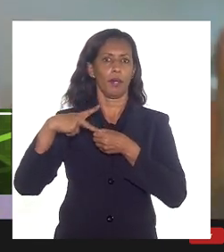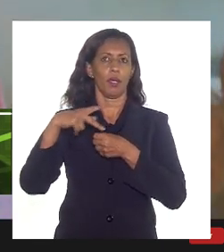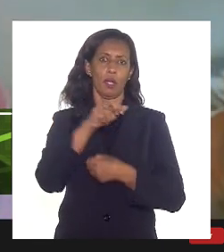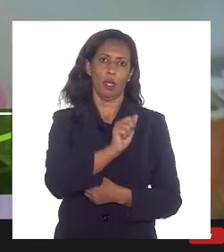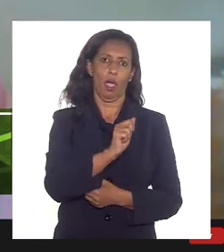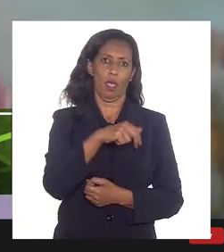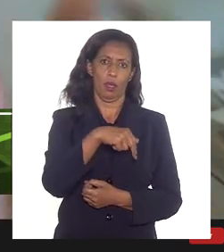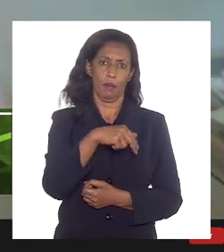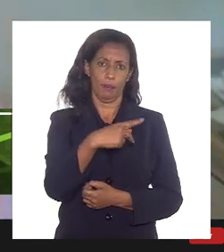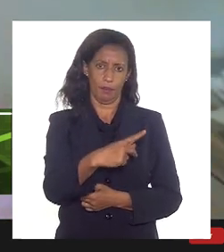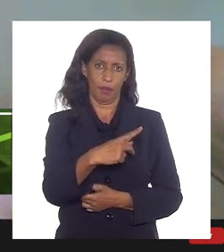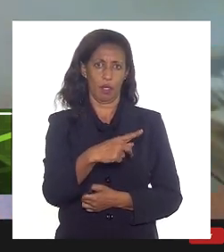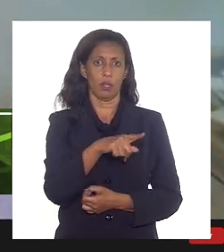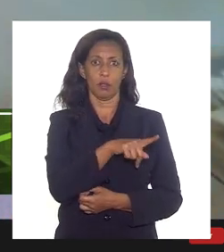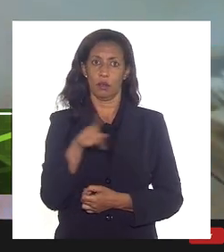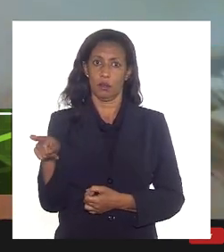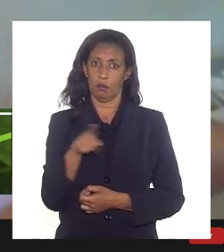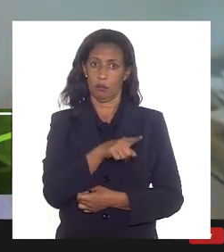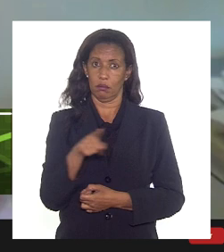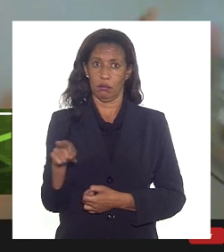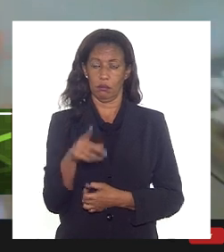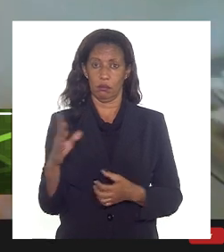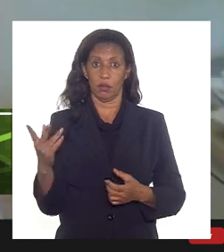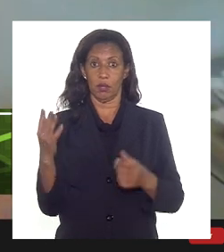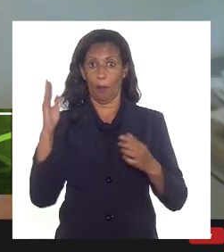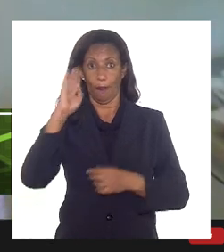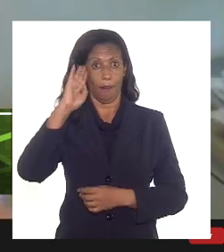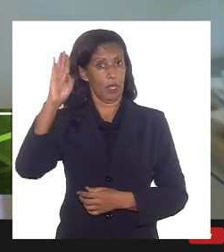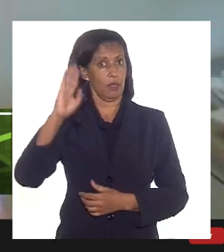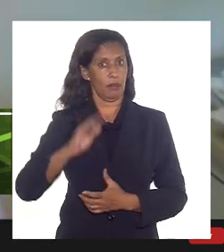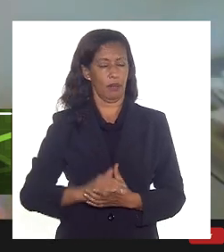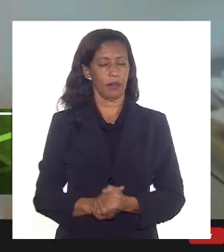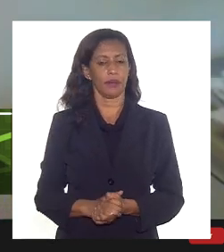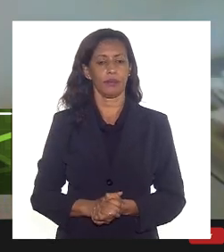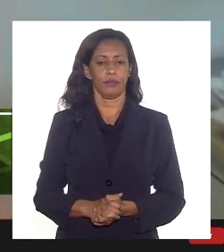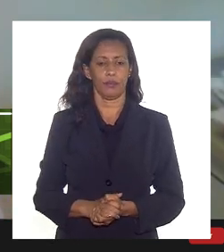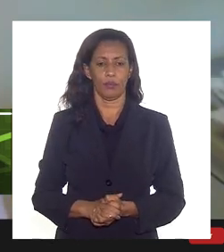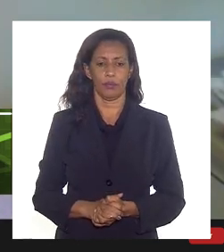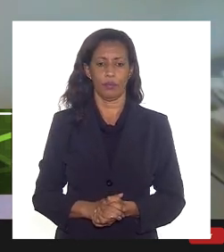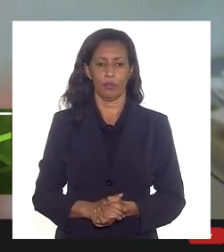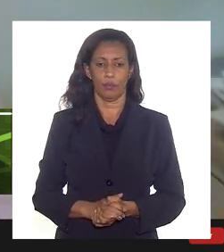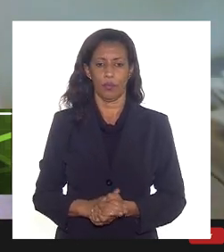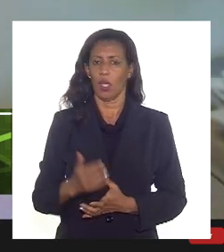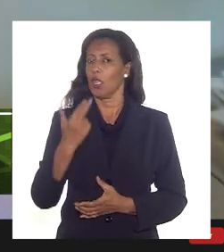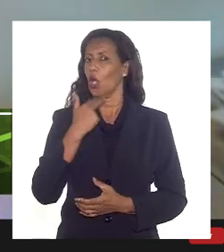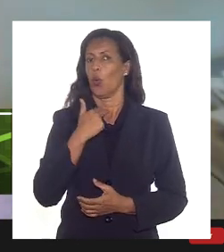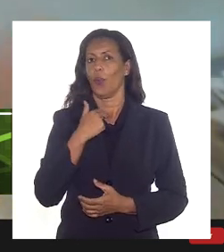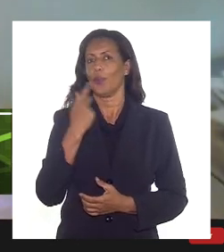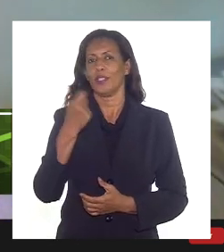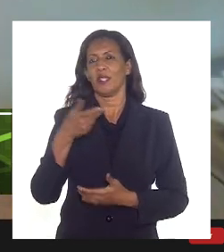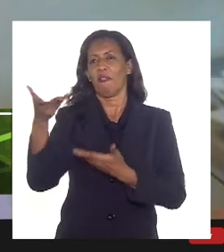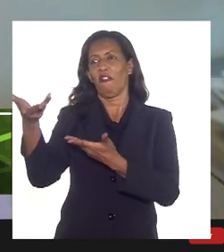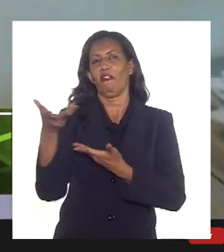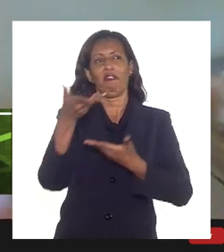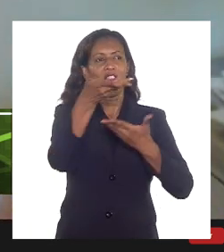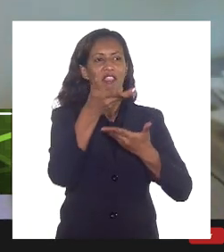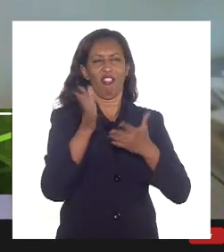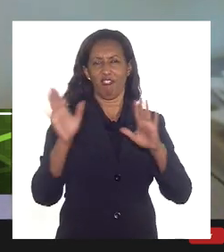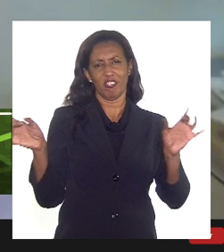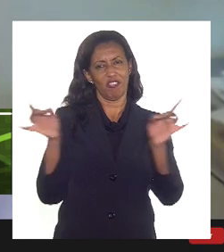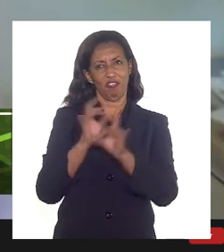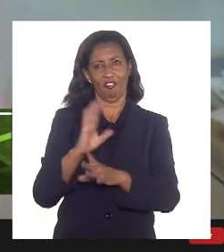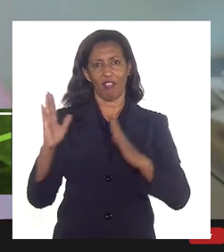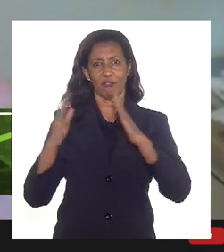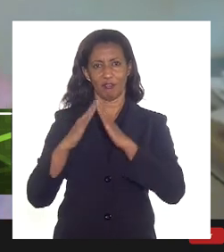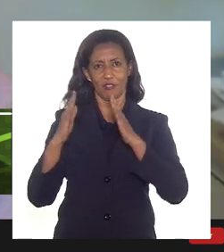ANP são partes, são os atores principais. Então, não precisa estar mais fazendo convites específicos.